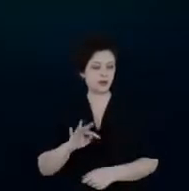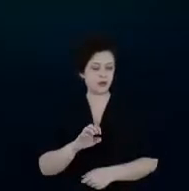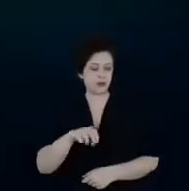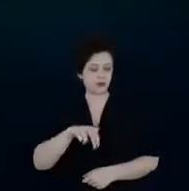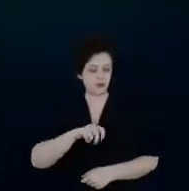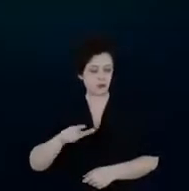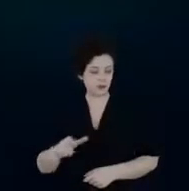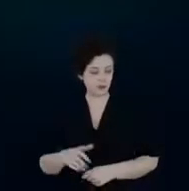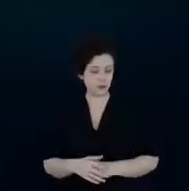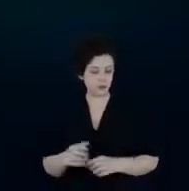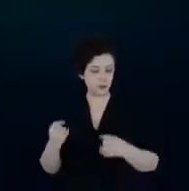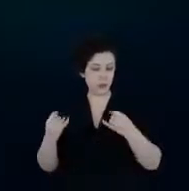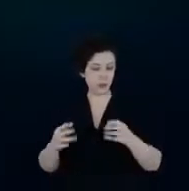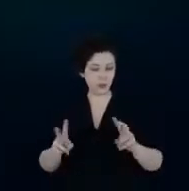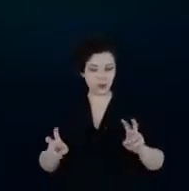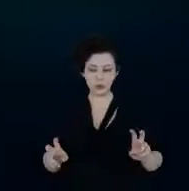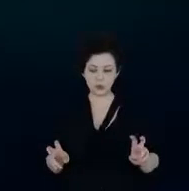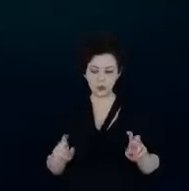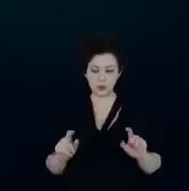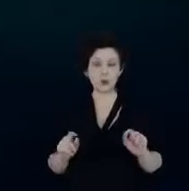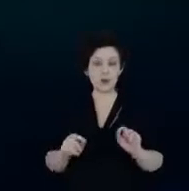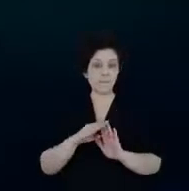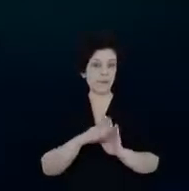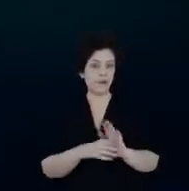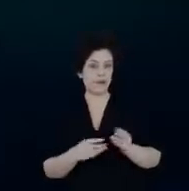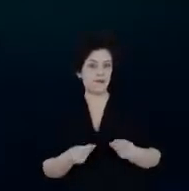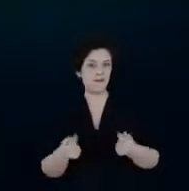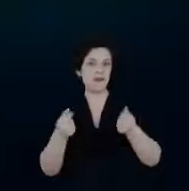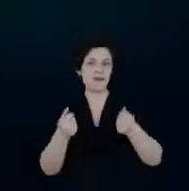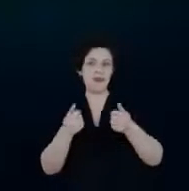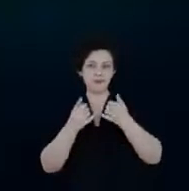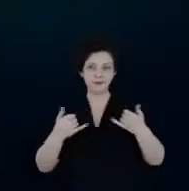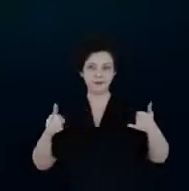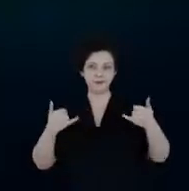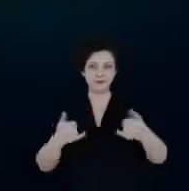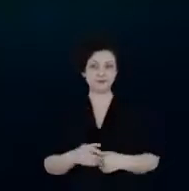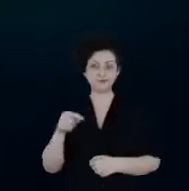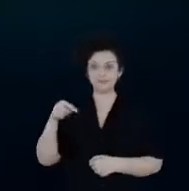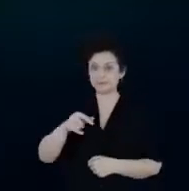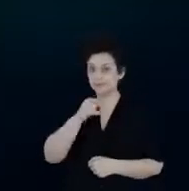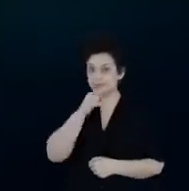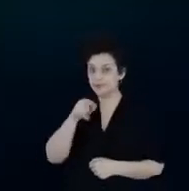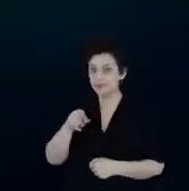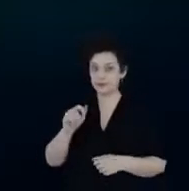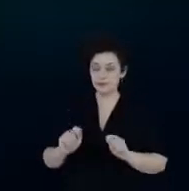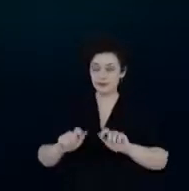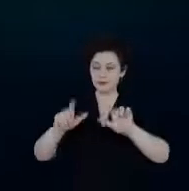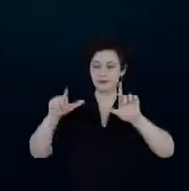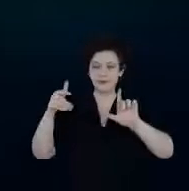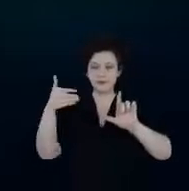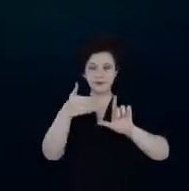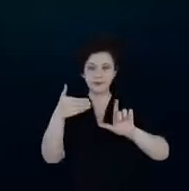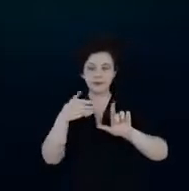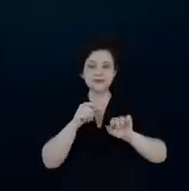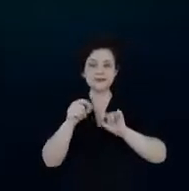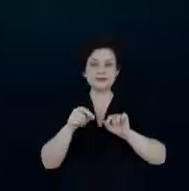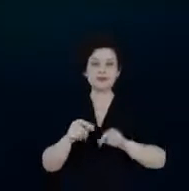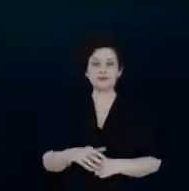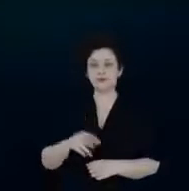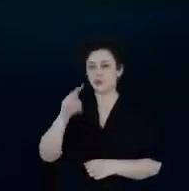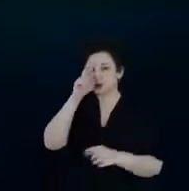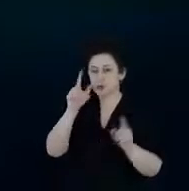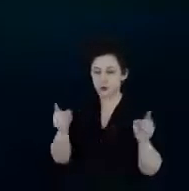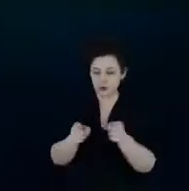falando um pouco da questão do programa de eficiência energética aqui nesse slide eu trago um pouco do histórico